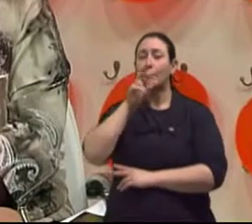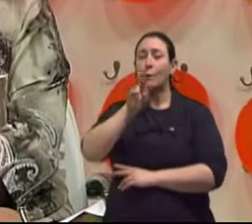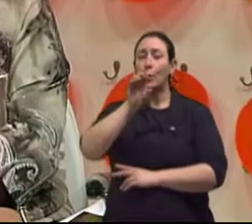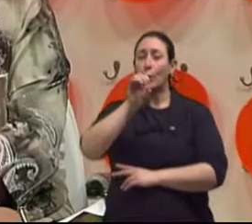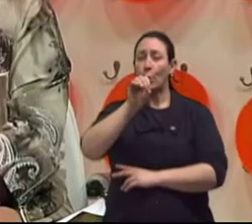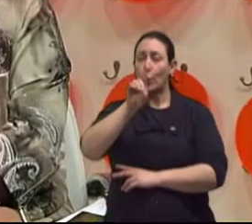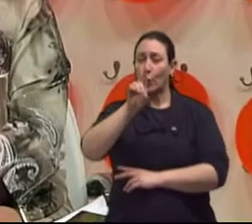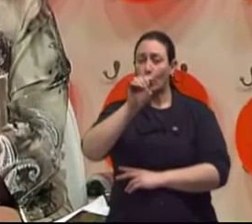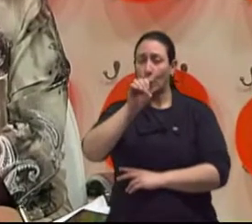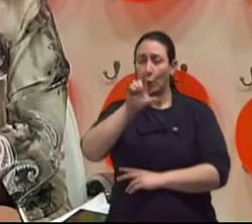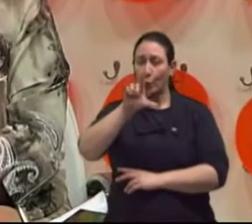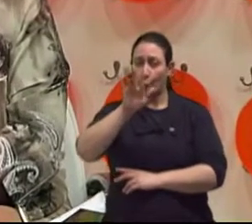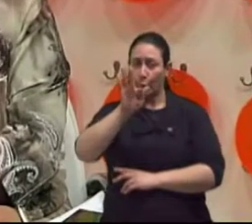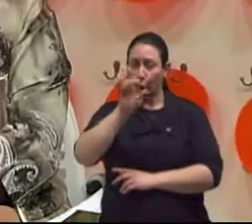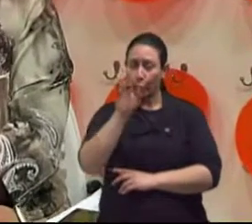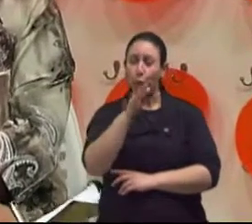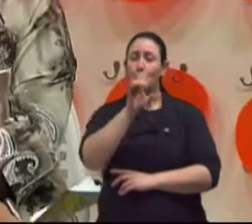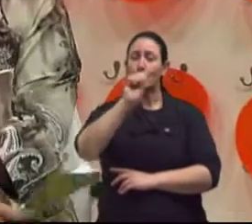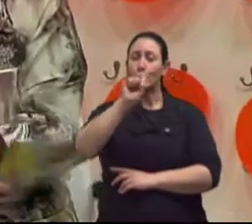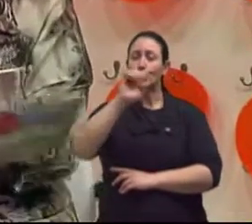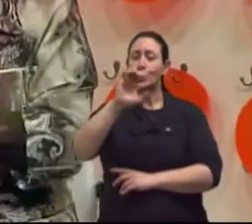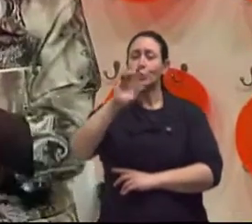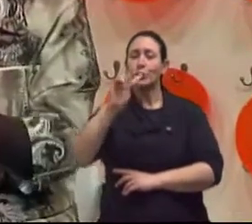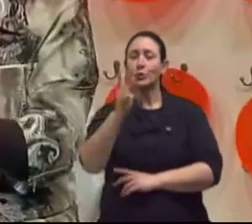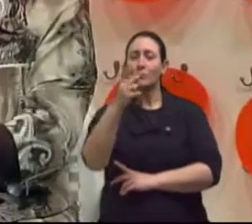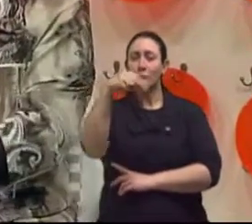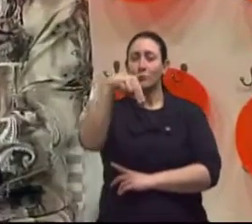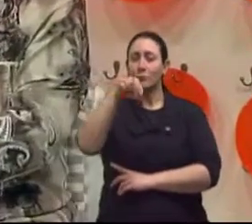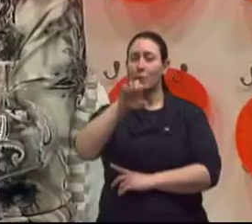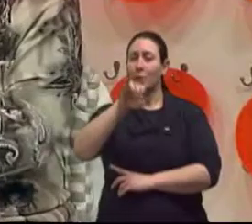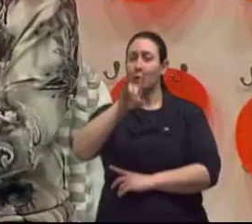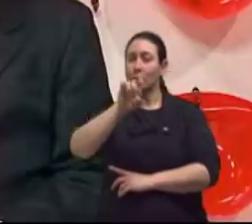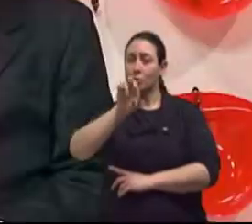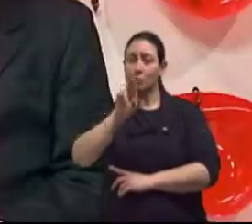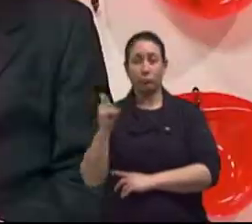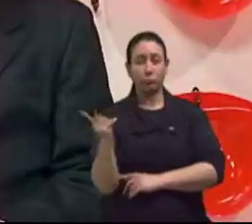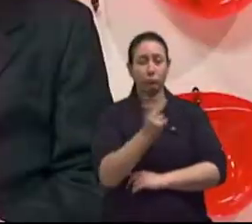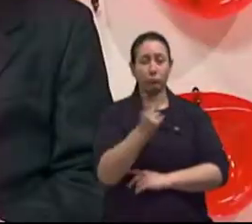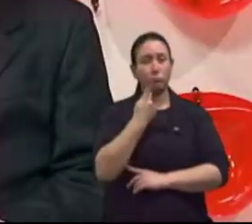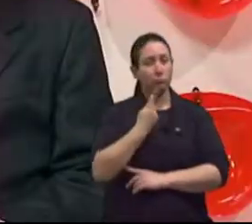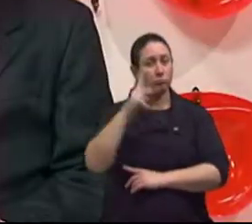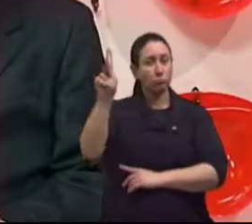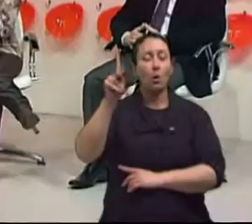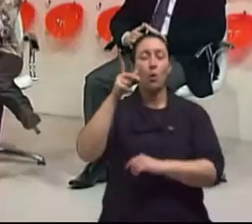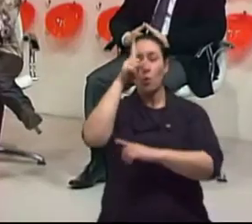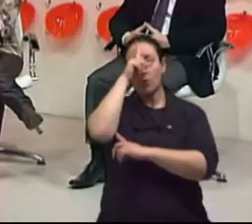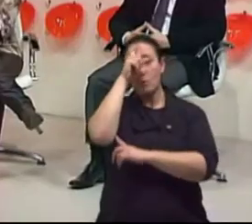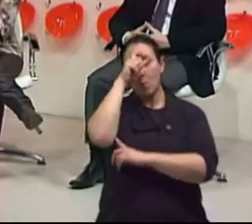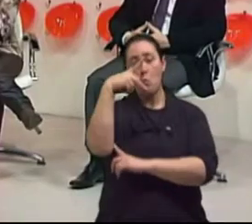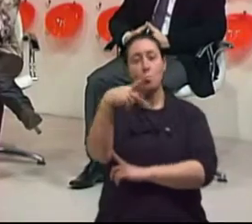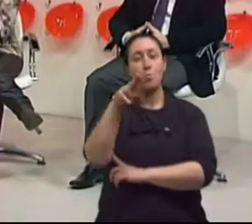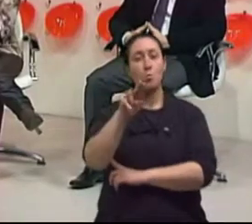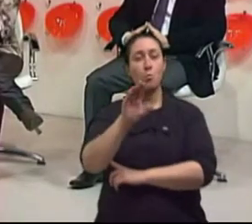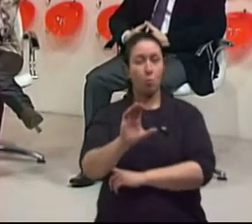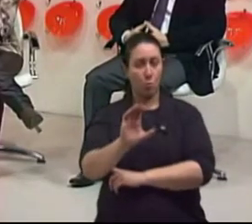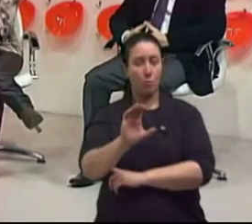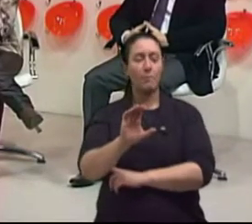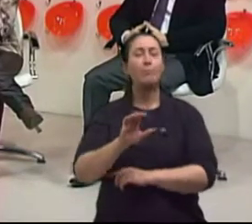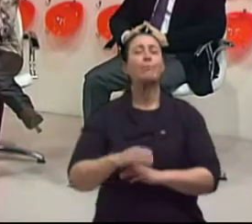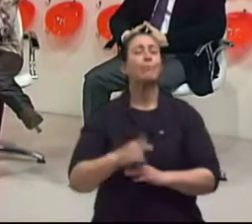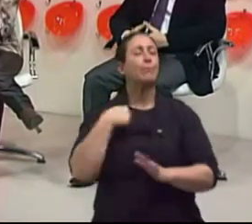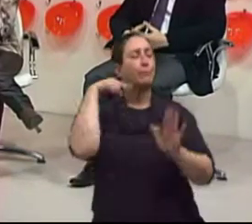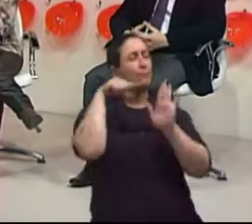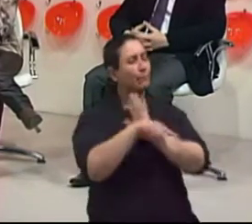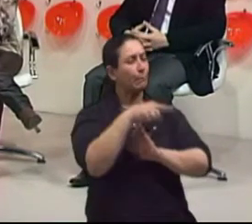São Lucas da PUC. Porque, doutora Arines, me diga o seguinte, a gente viu que a Ieda não tinha uma ansiedade de